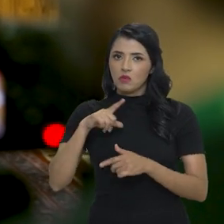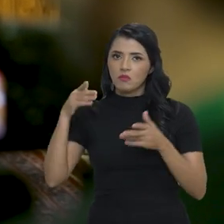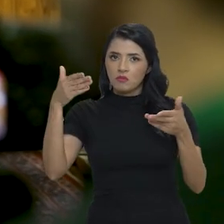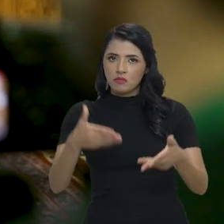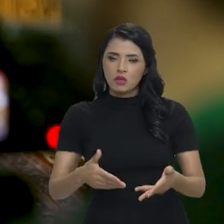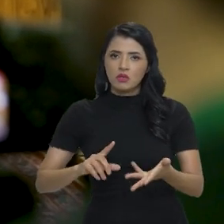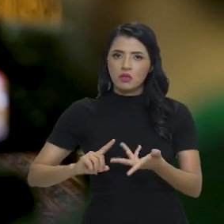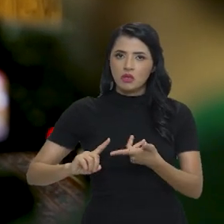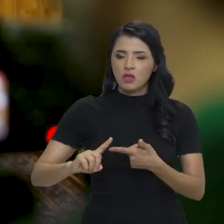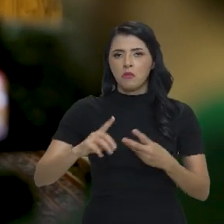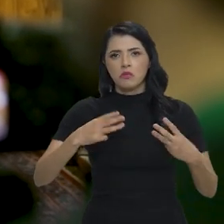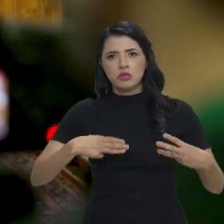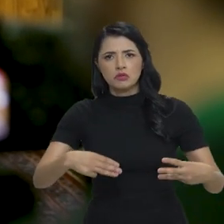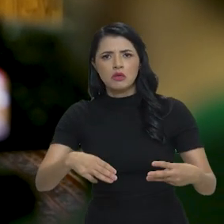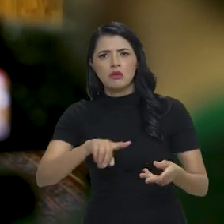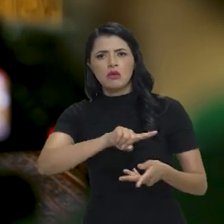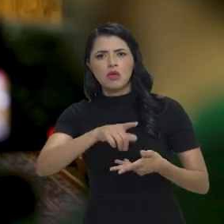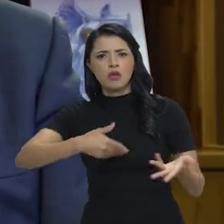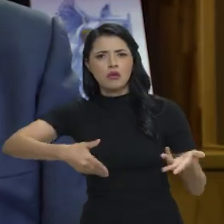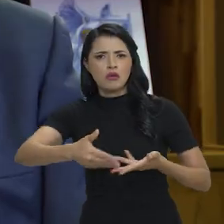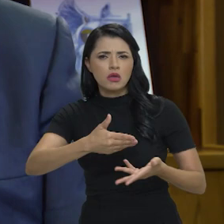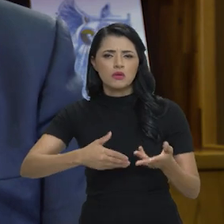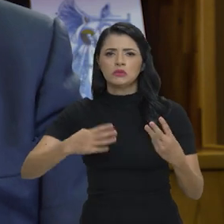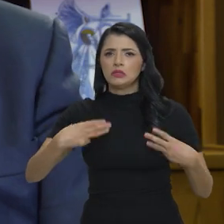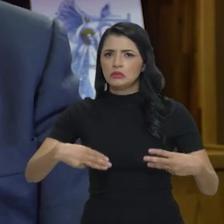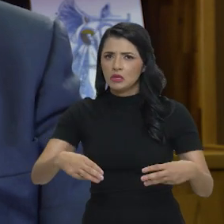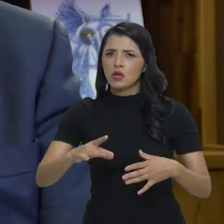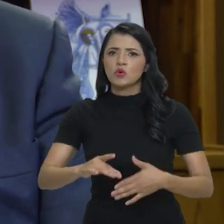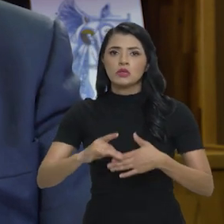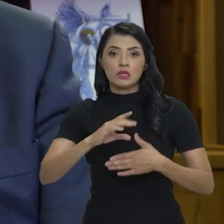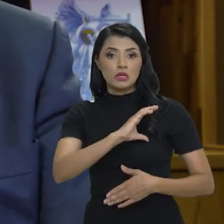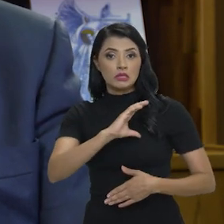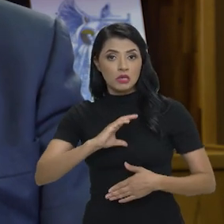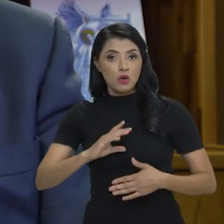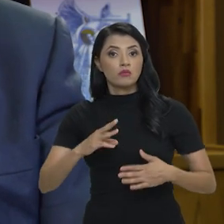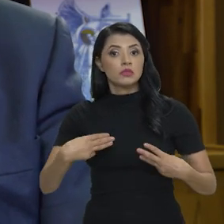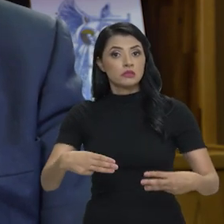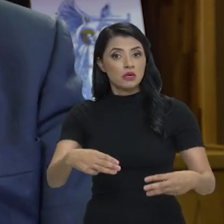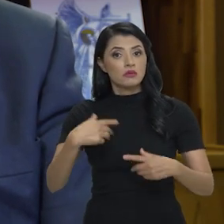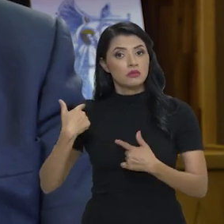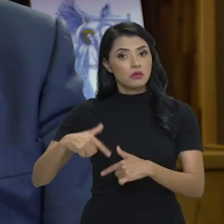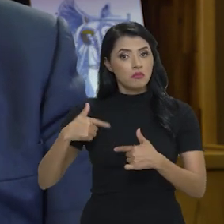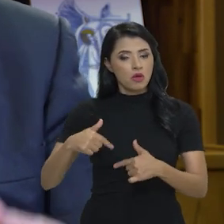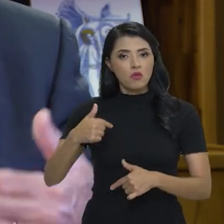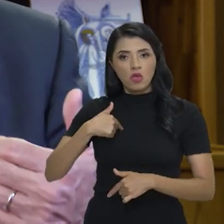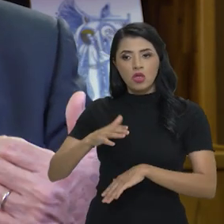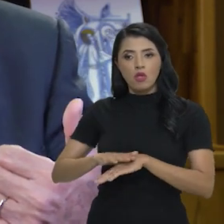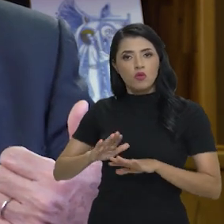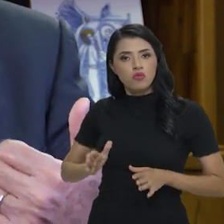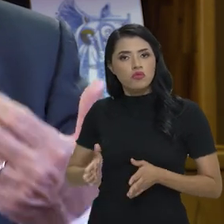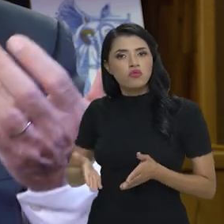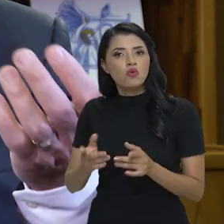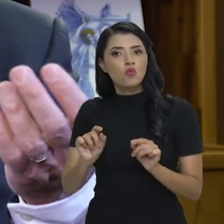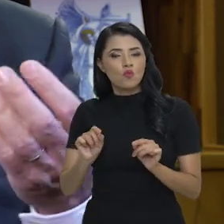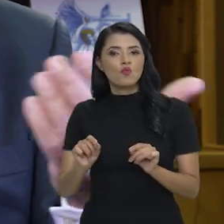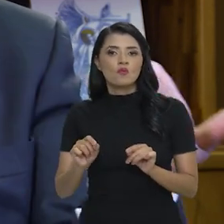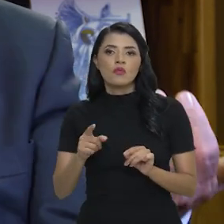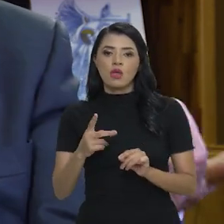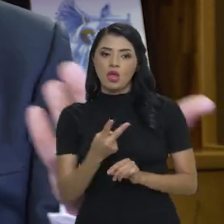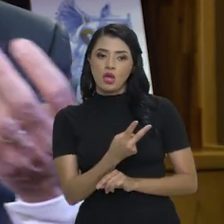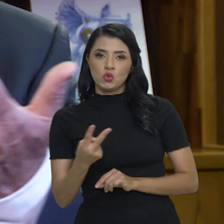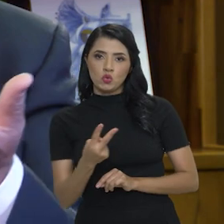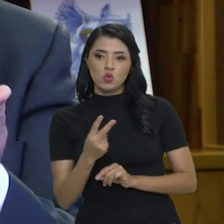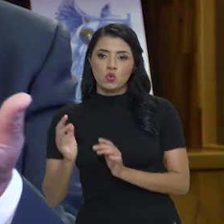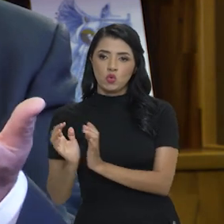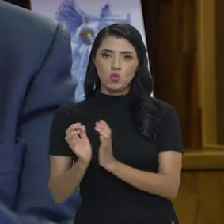com participação de vários ministérios, sob a coordenação do Ministério do Trabalho, mas o que eu tenho estimulado é que as partes